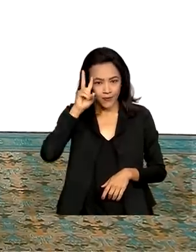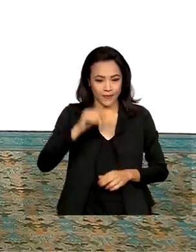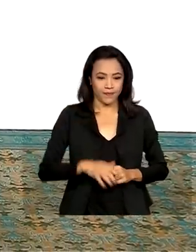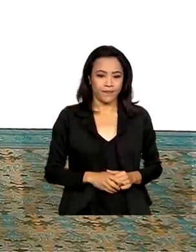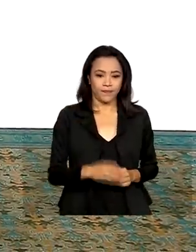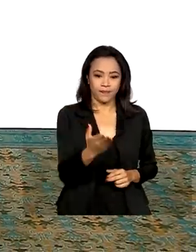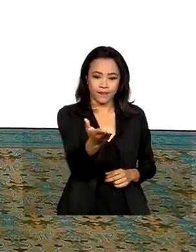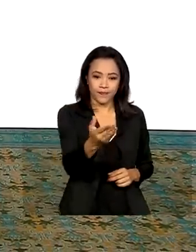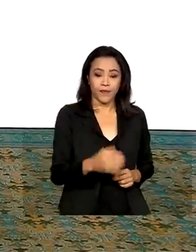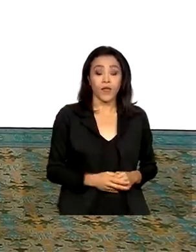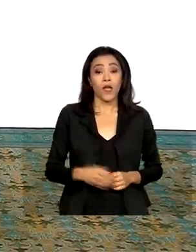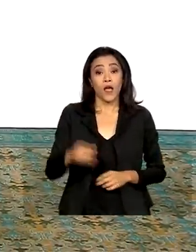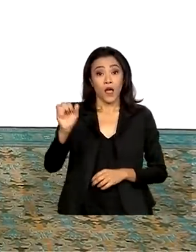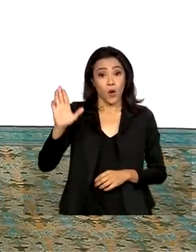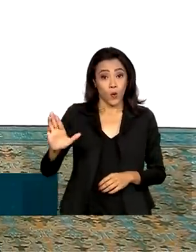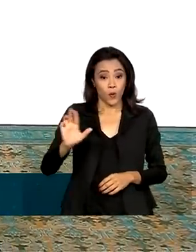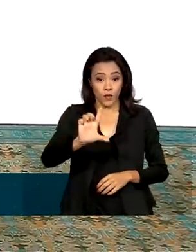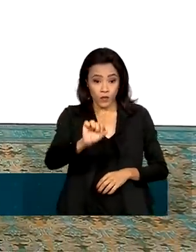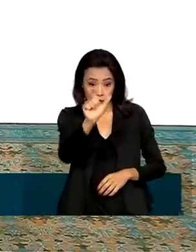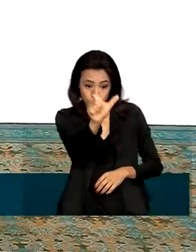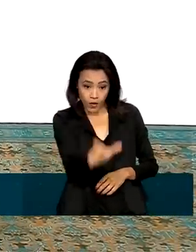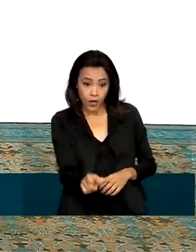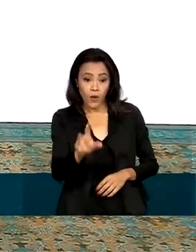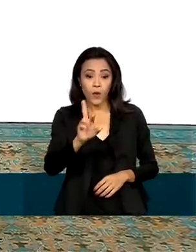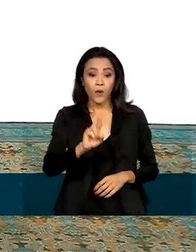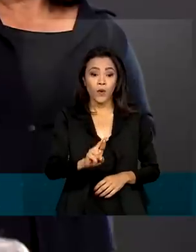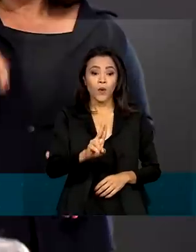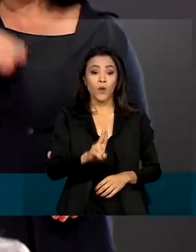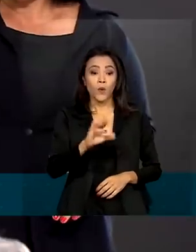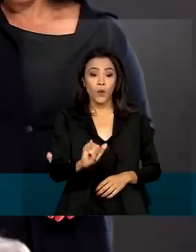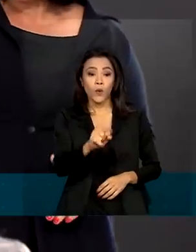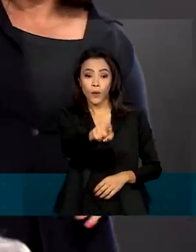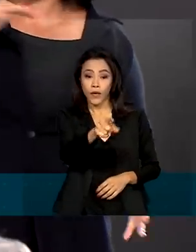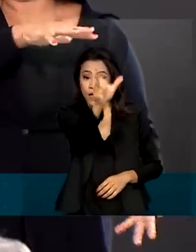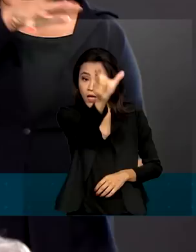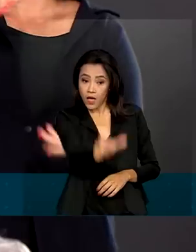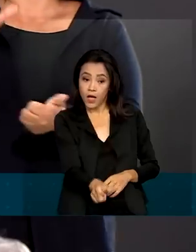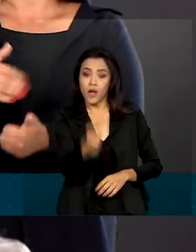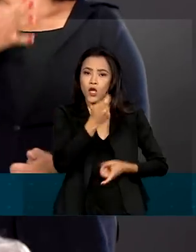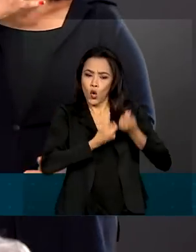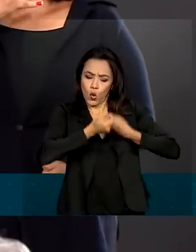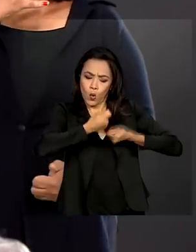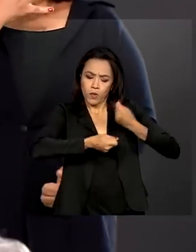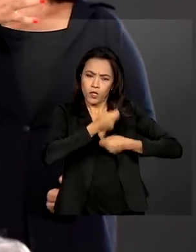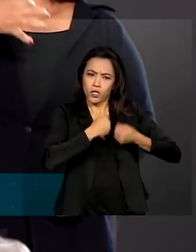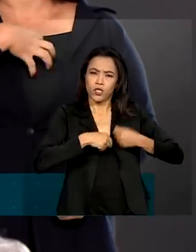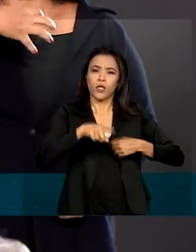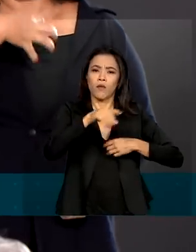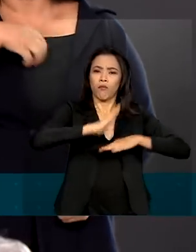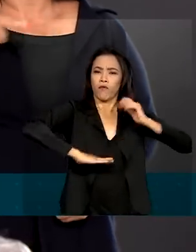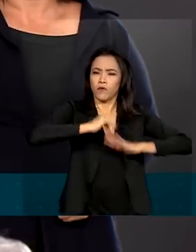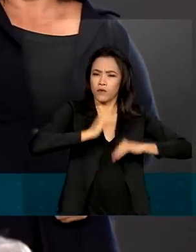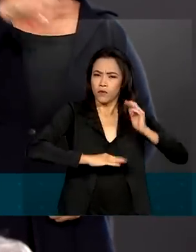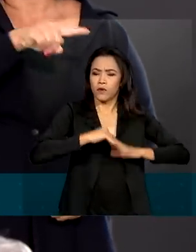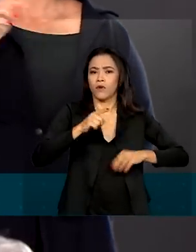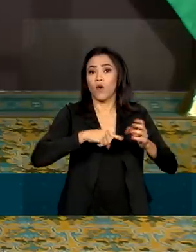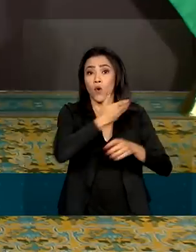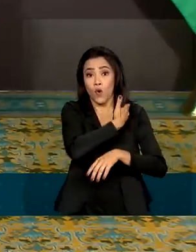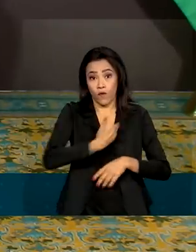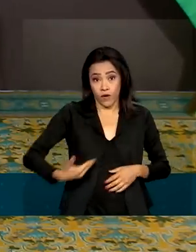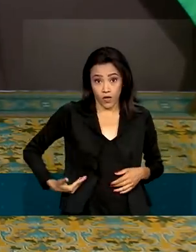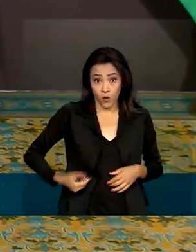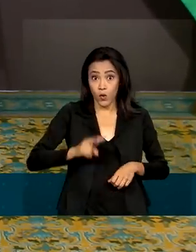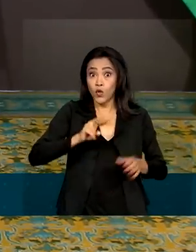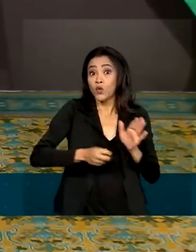Lula escolheu Rui Costa para a Casa Civil. O economista foi governador da Bahia por dois mandatos.